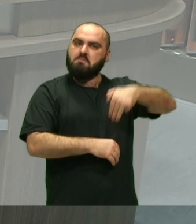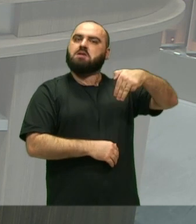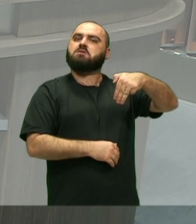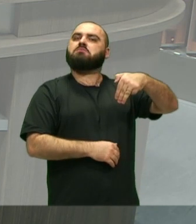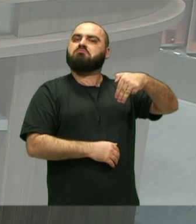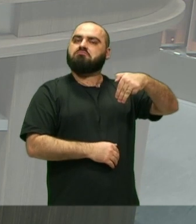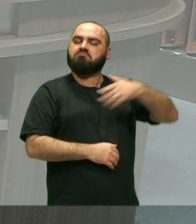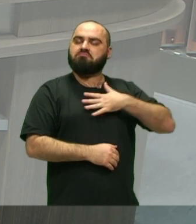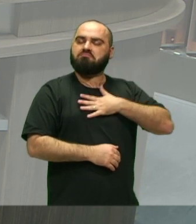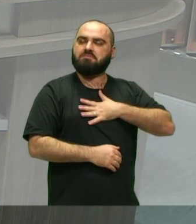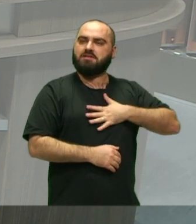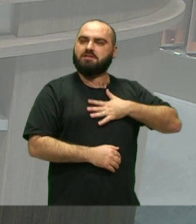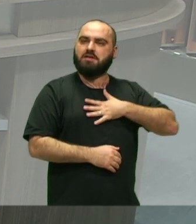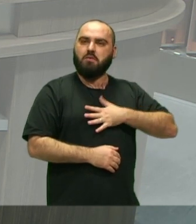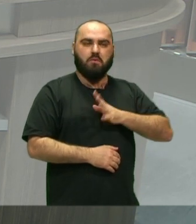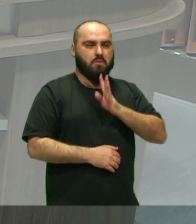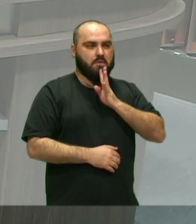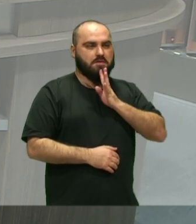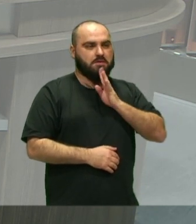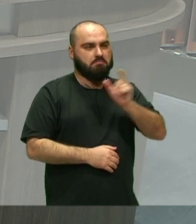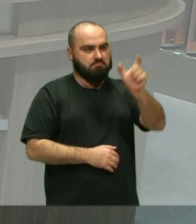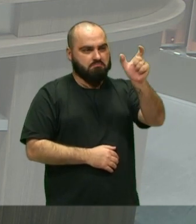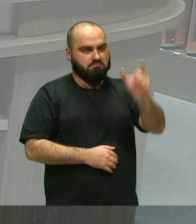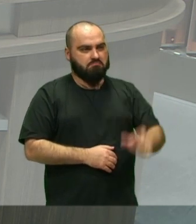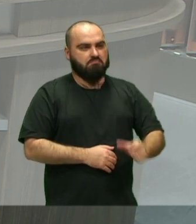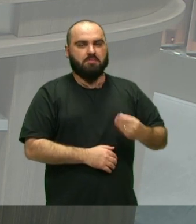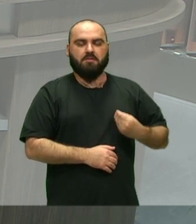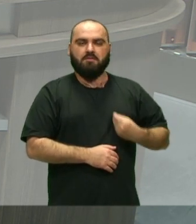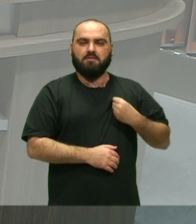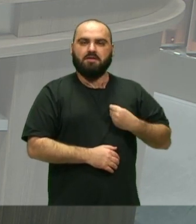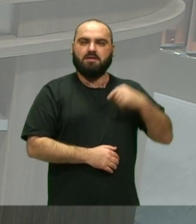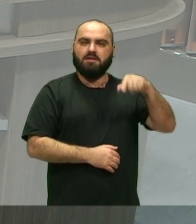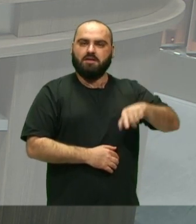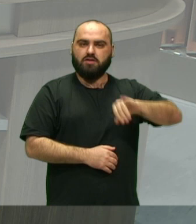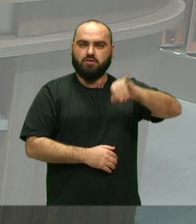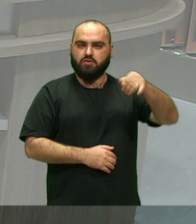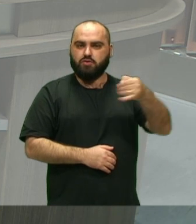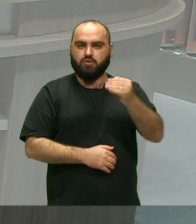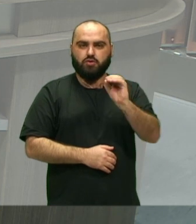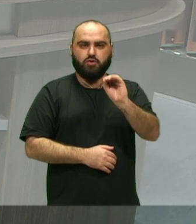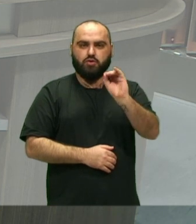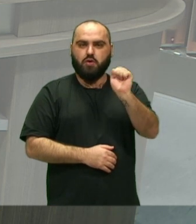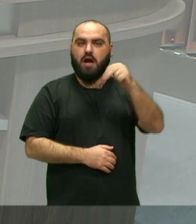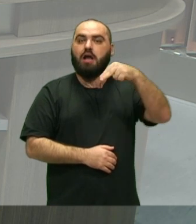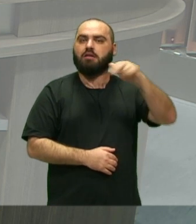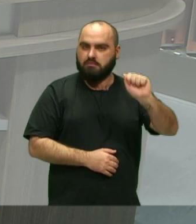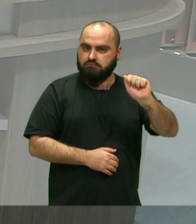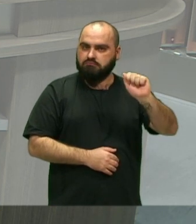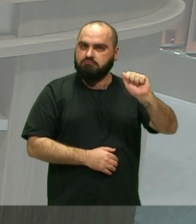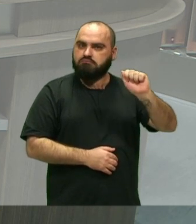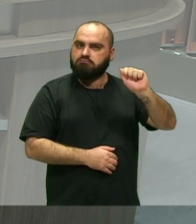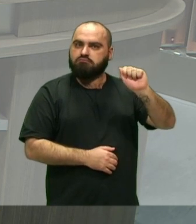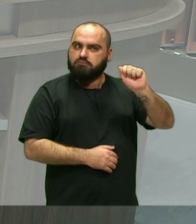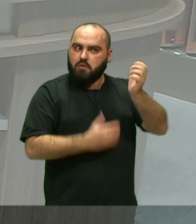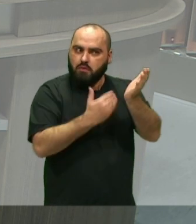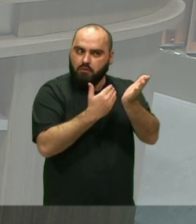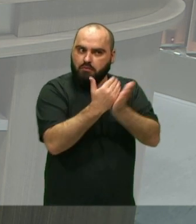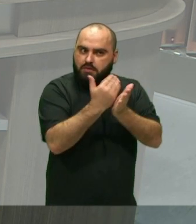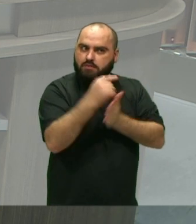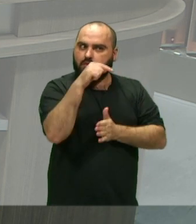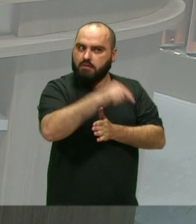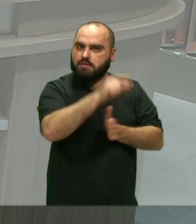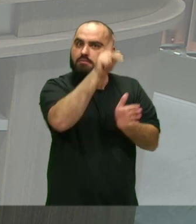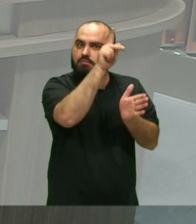prazer Conhecer e tê-la aqui Joana Cavalcante A mestra, aquela que Iniciou isso tudo